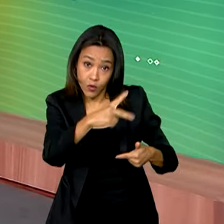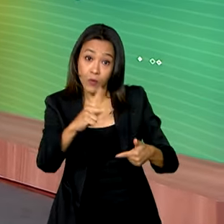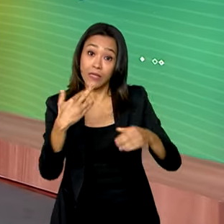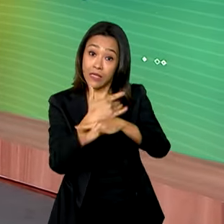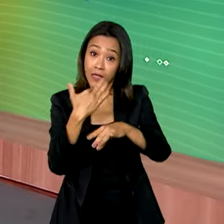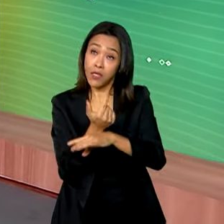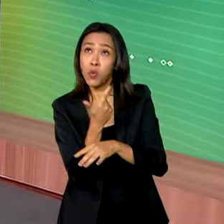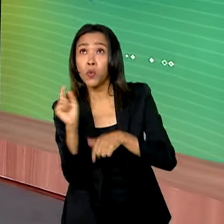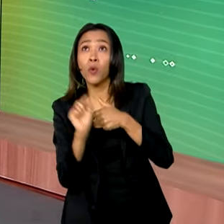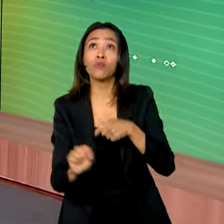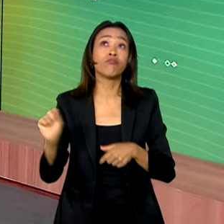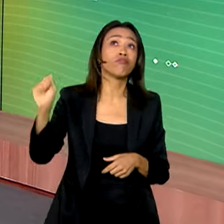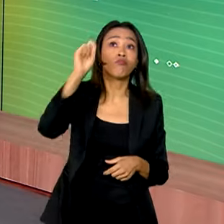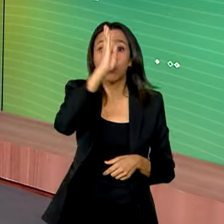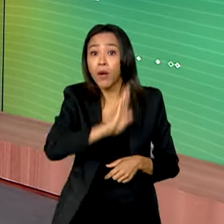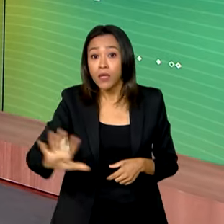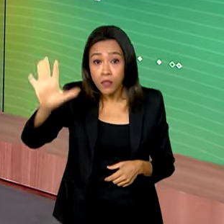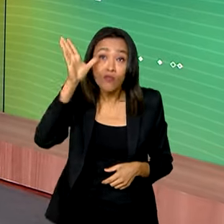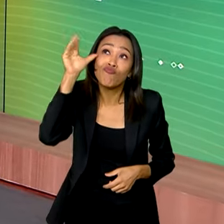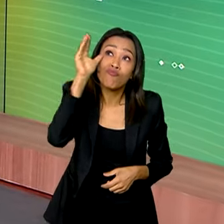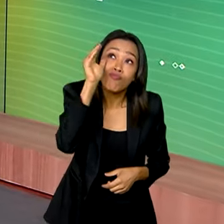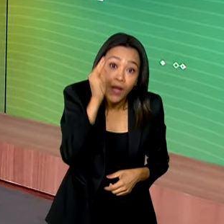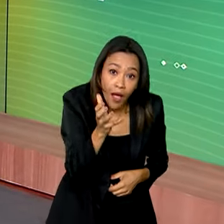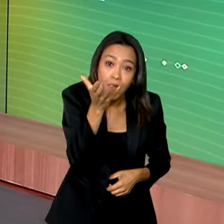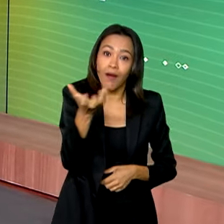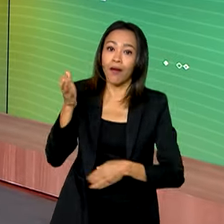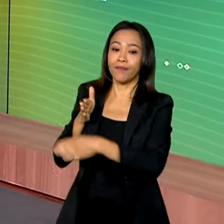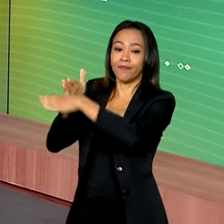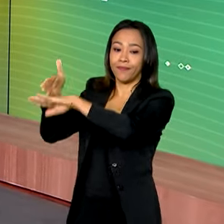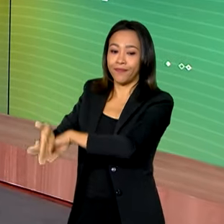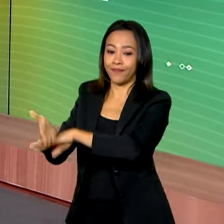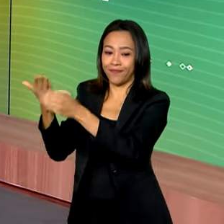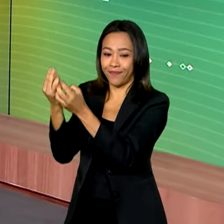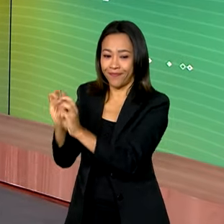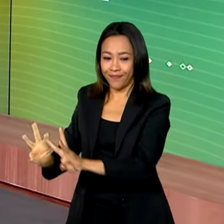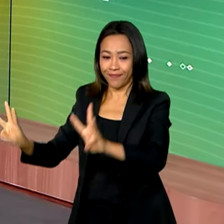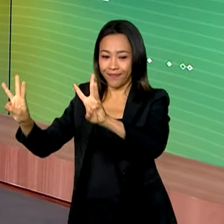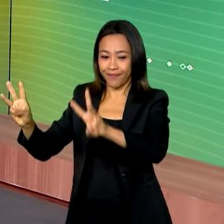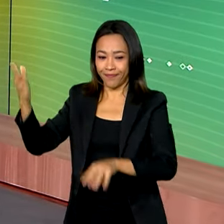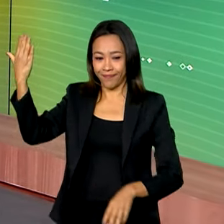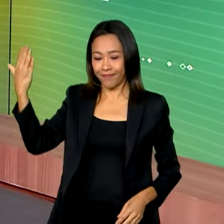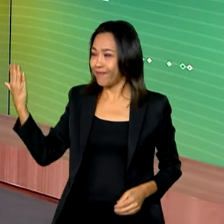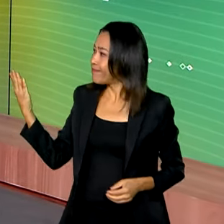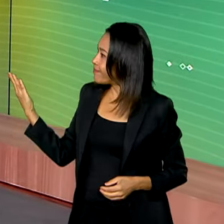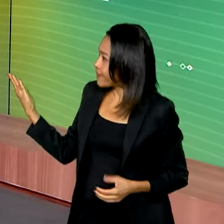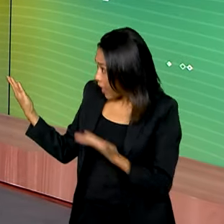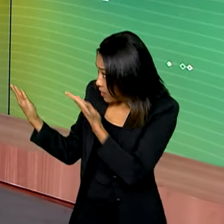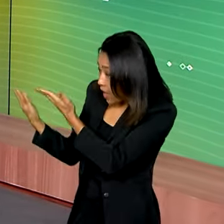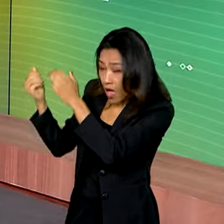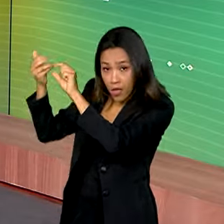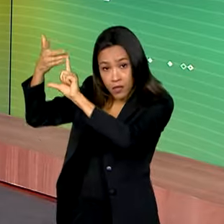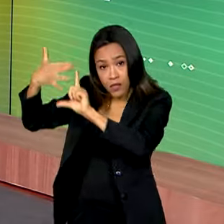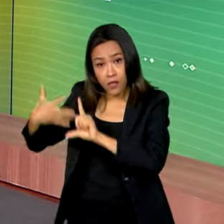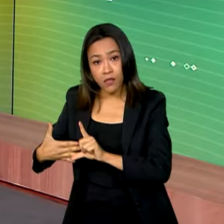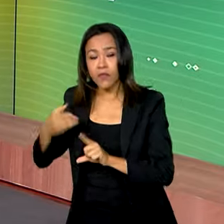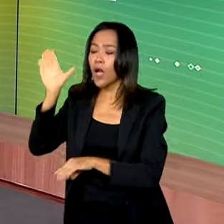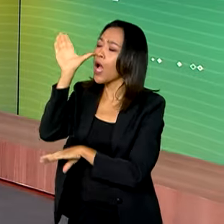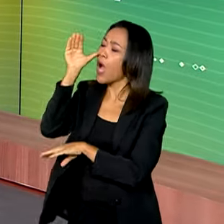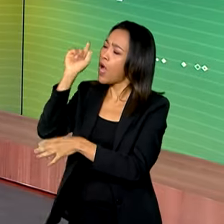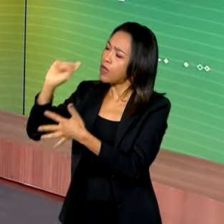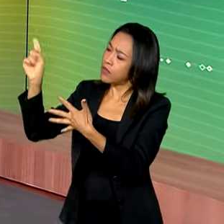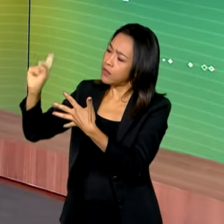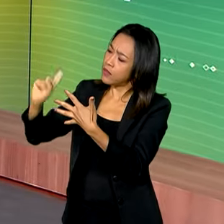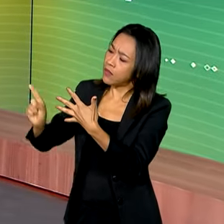localidade brasileira, basta acessar gov.br barra comunica.br. Nesta plataforma, você confere as